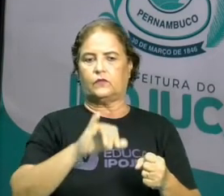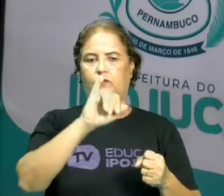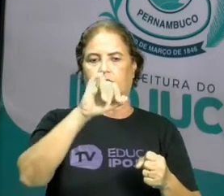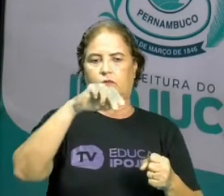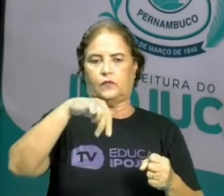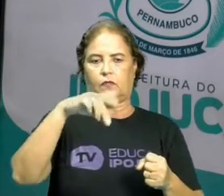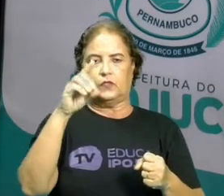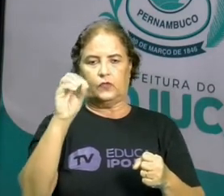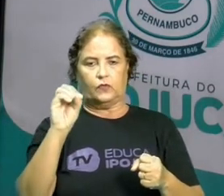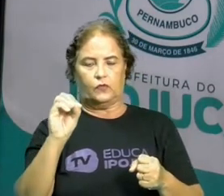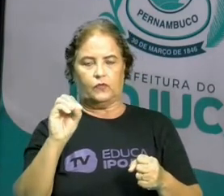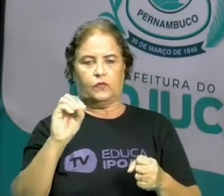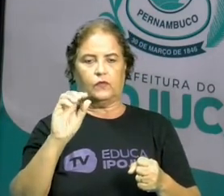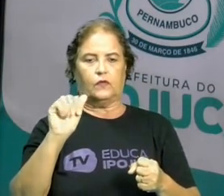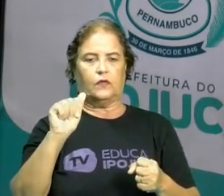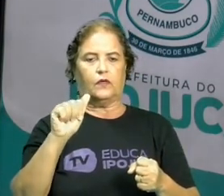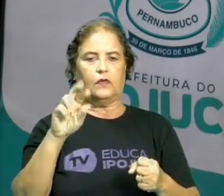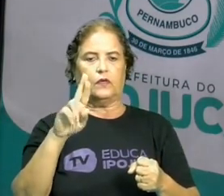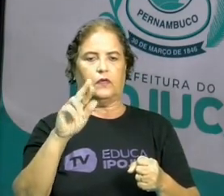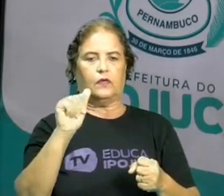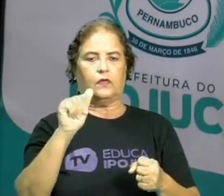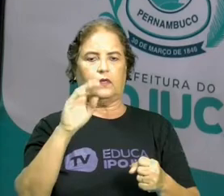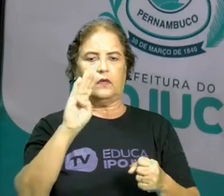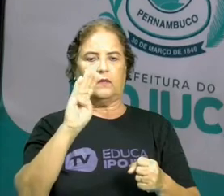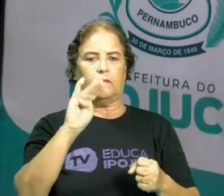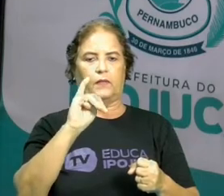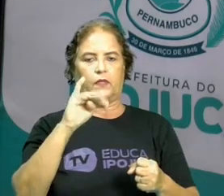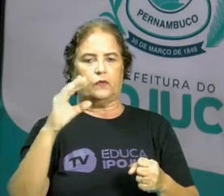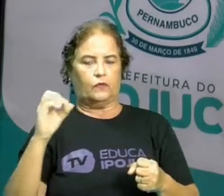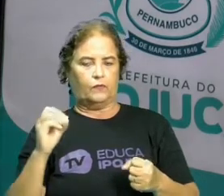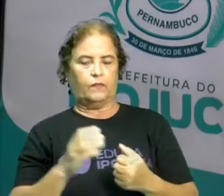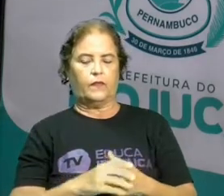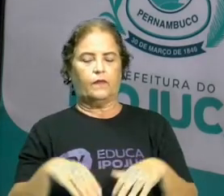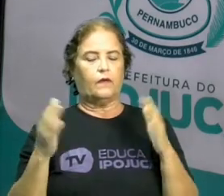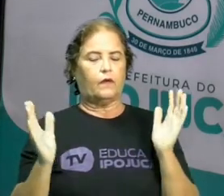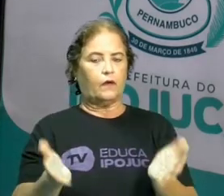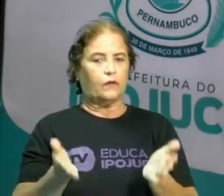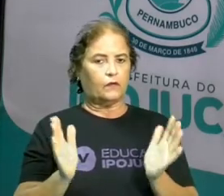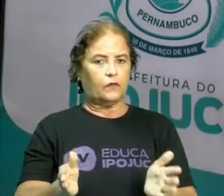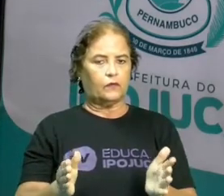Pois é. Agora eu quero saber se você tem boa memória. Chegou a hora do desafio.